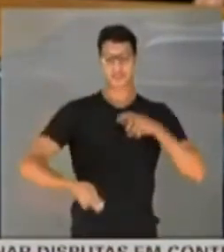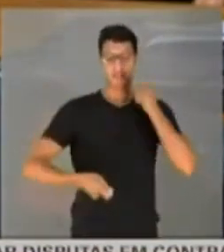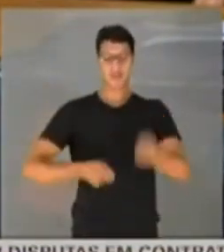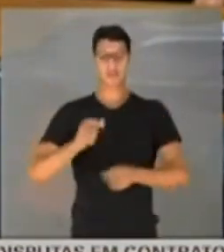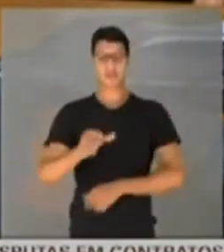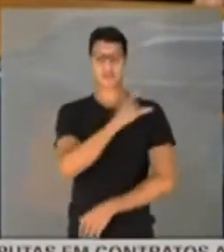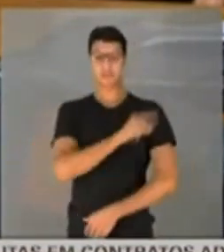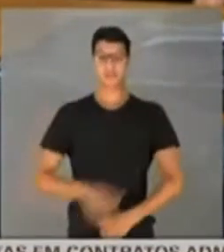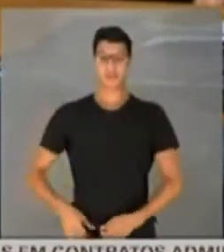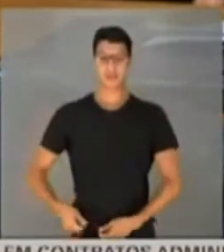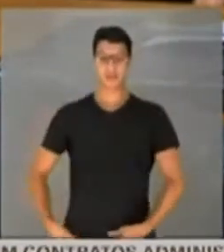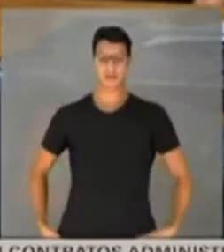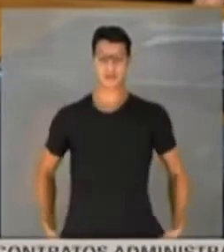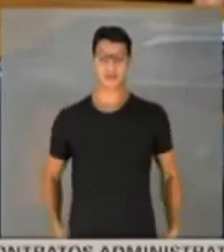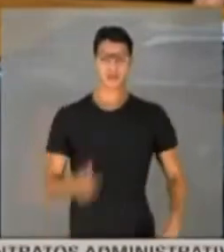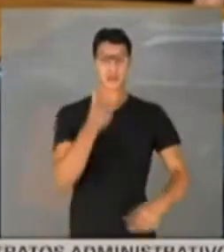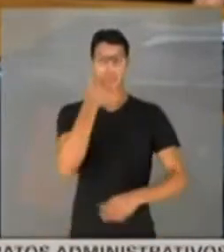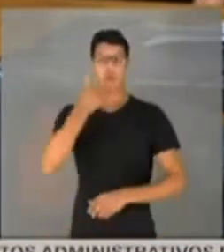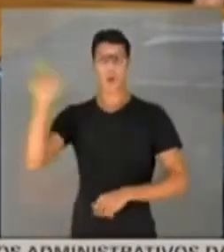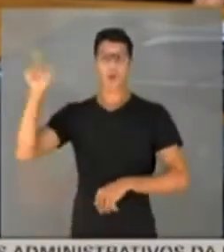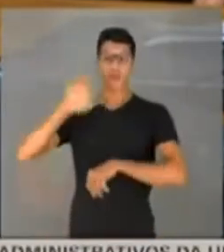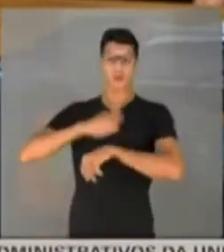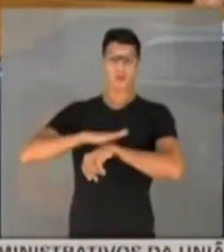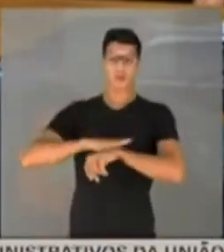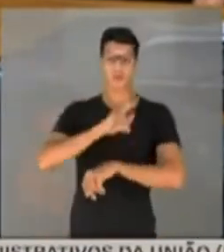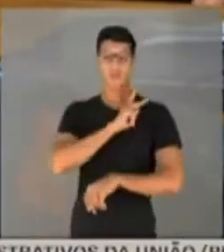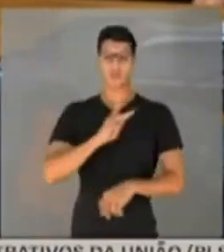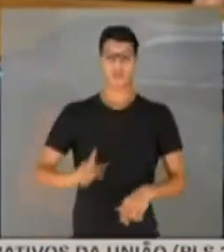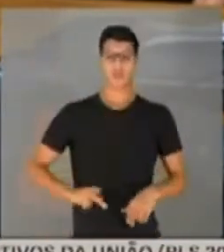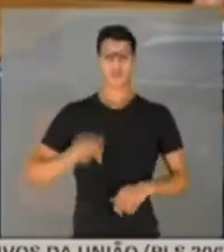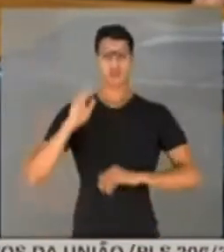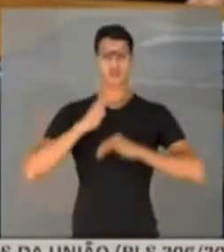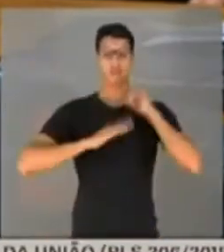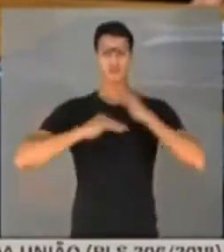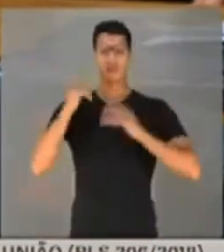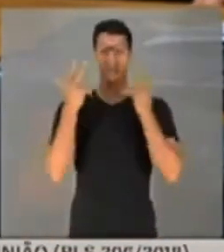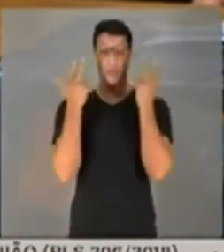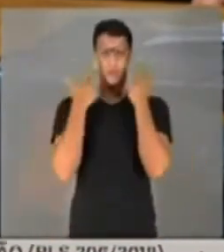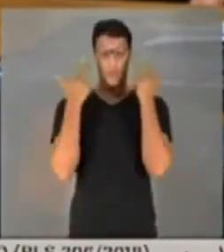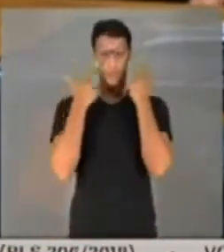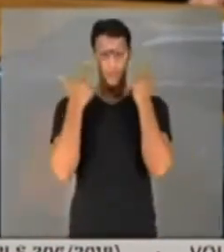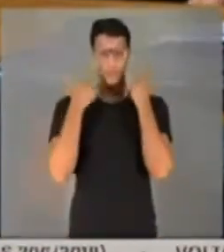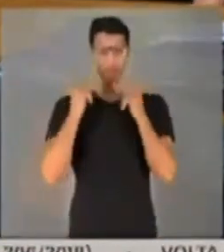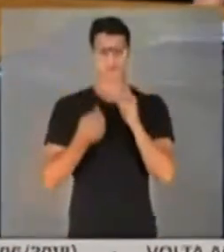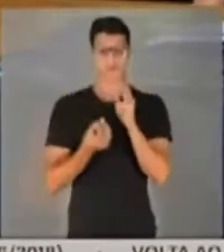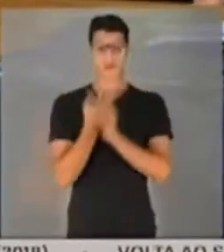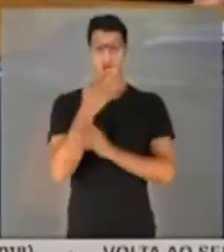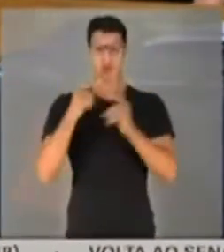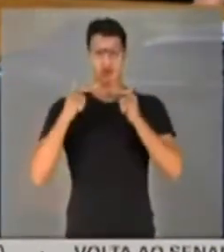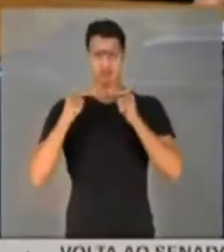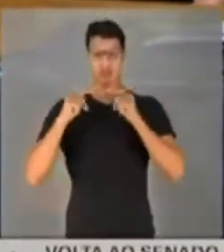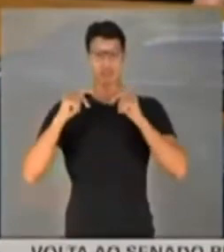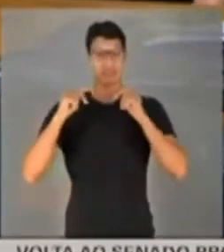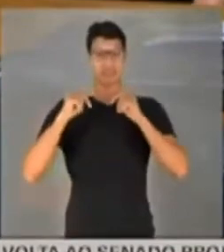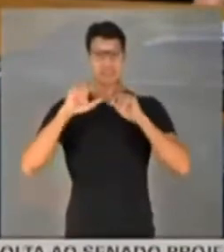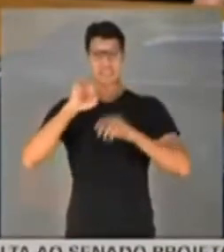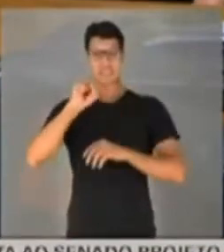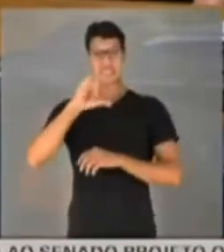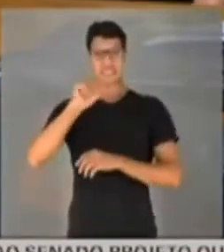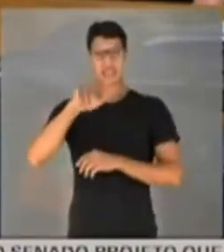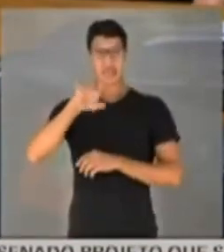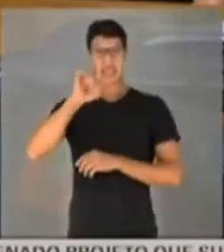antecipada. Em outros tempos, senhor presidente, isso era prática comum, gerou os escândalos que o Brasil